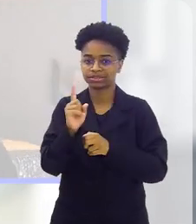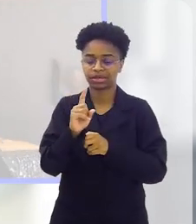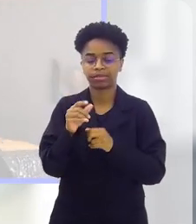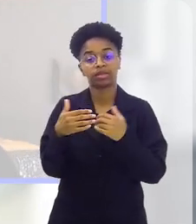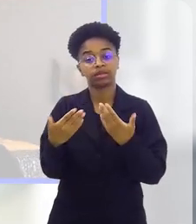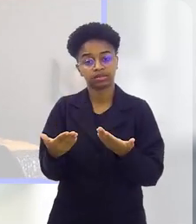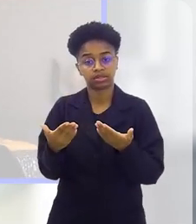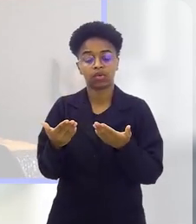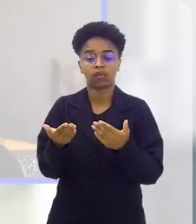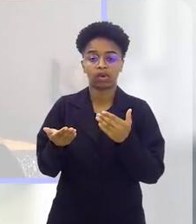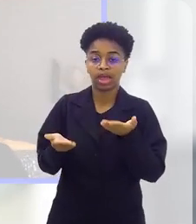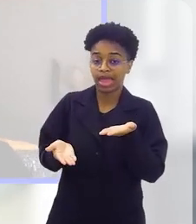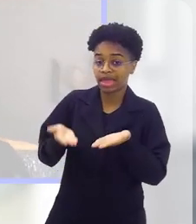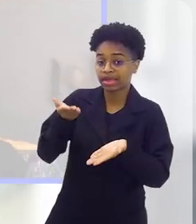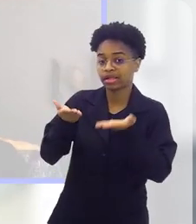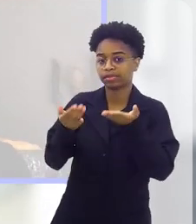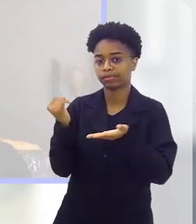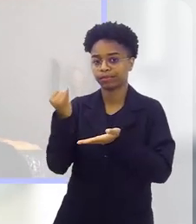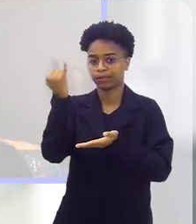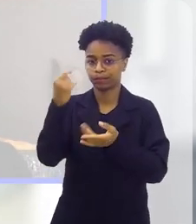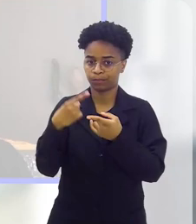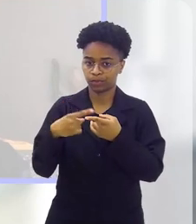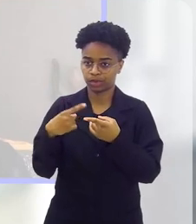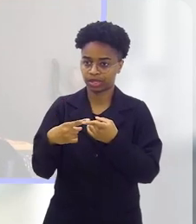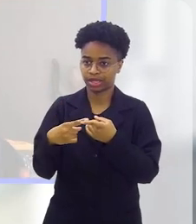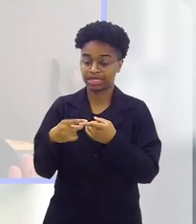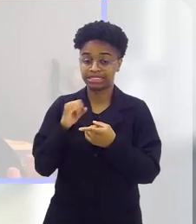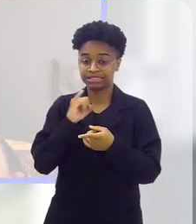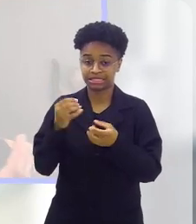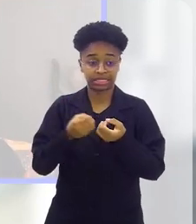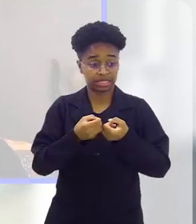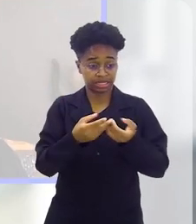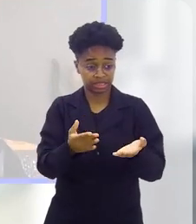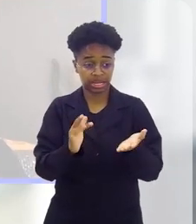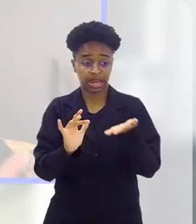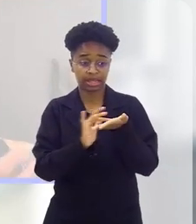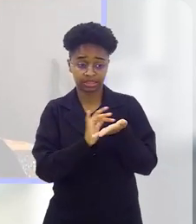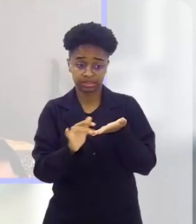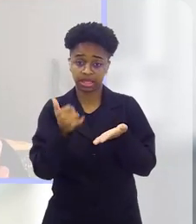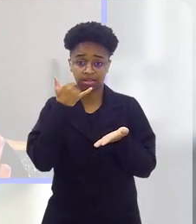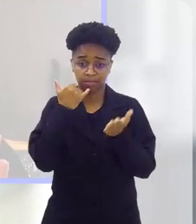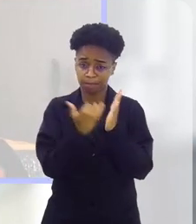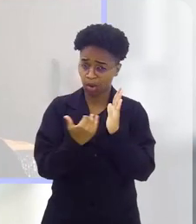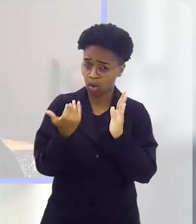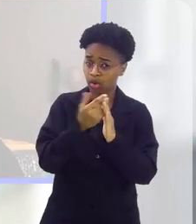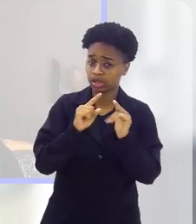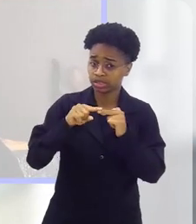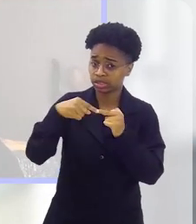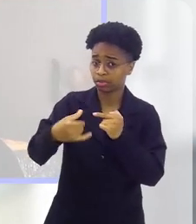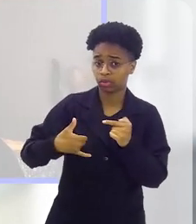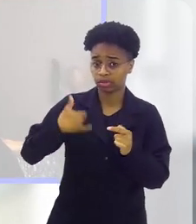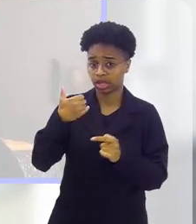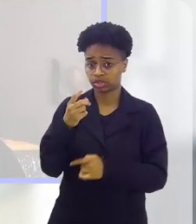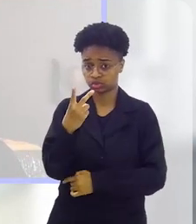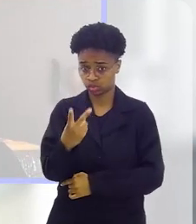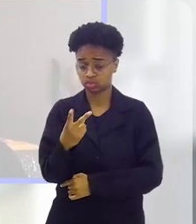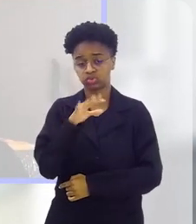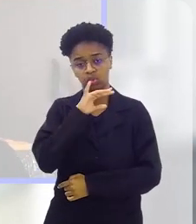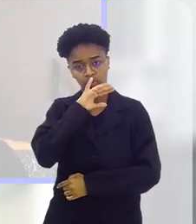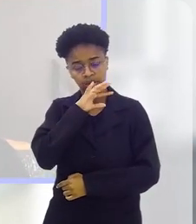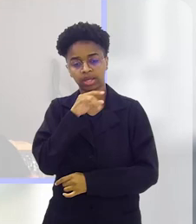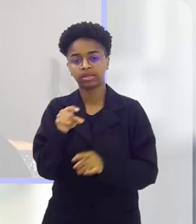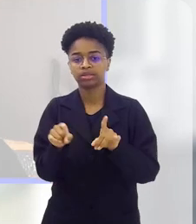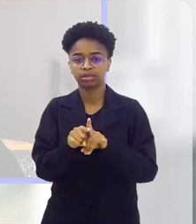equilíbrio é muito importante. Então, a tela em exagero após os dois anos é muito ruim